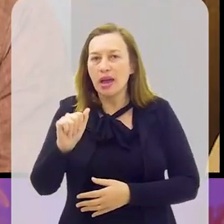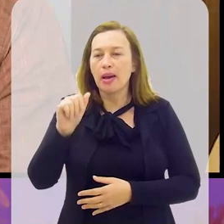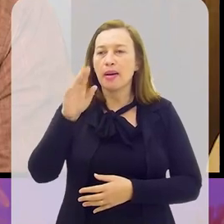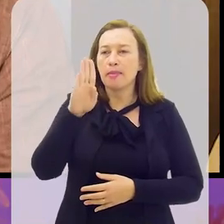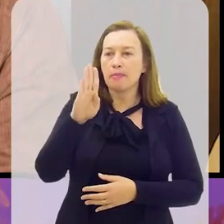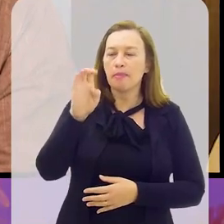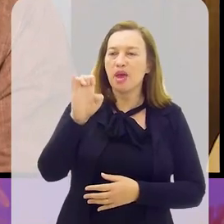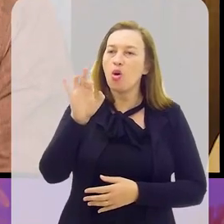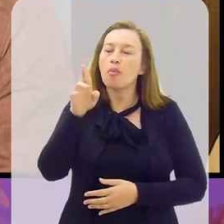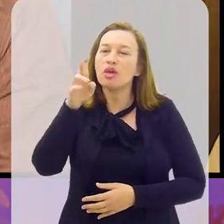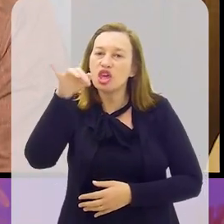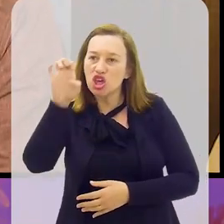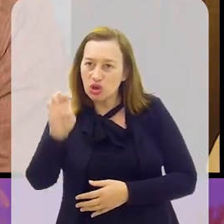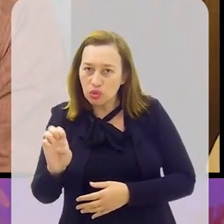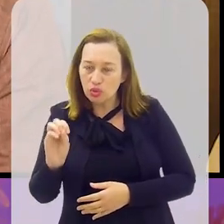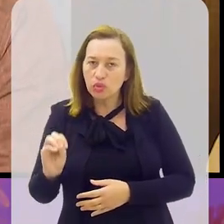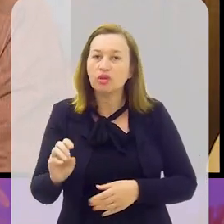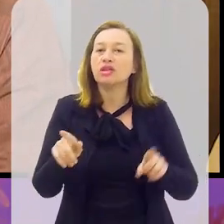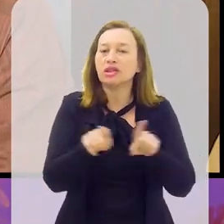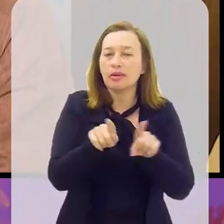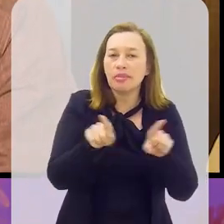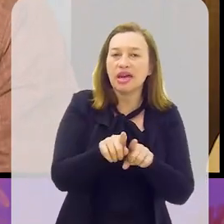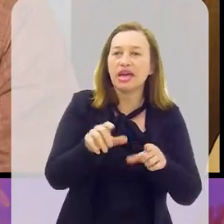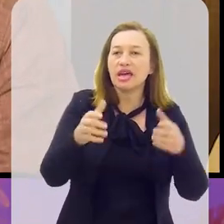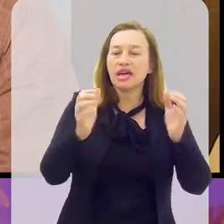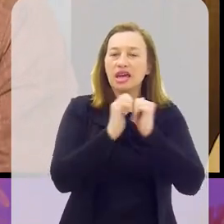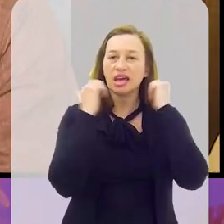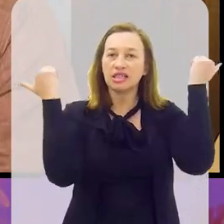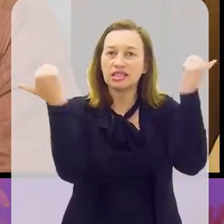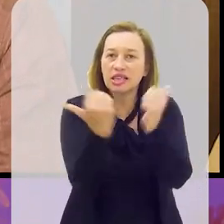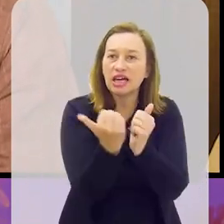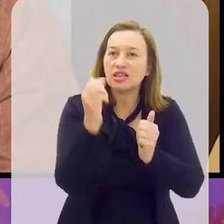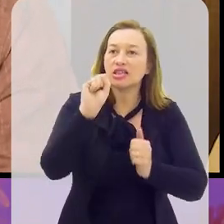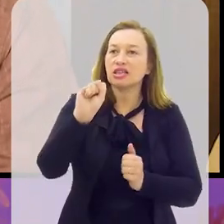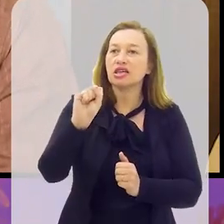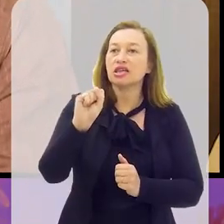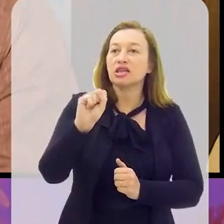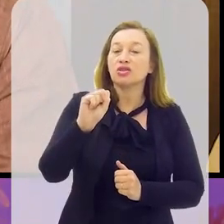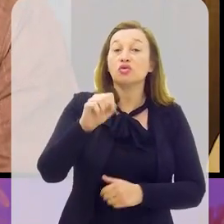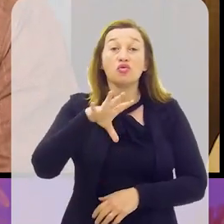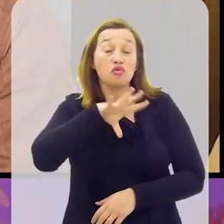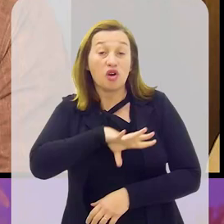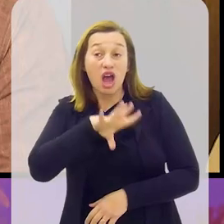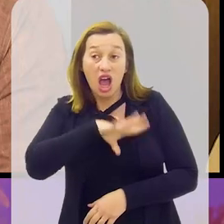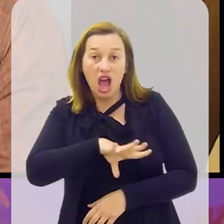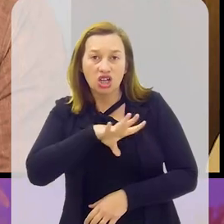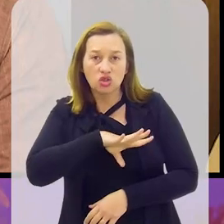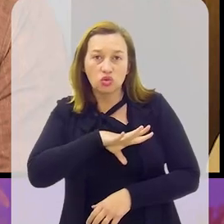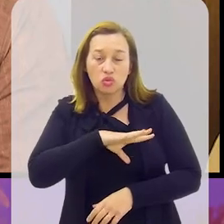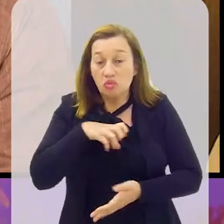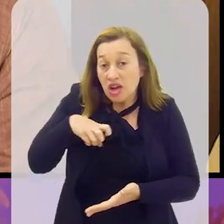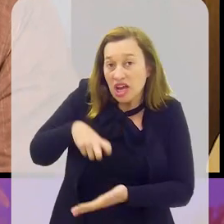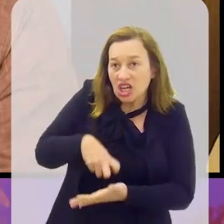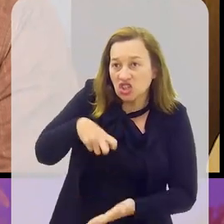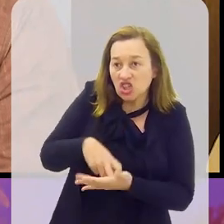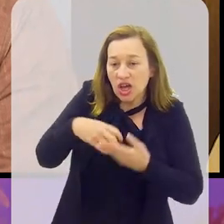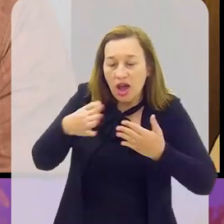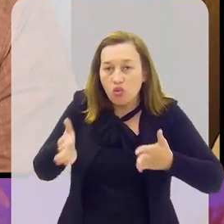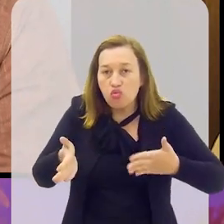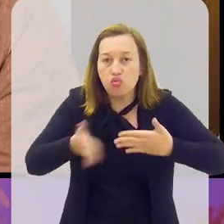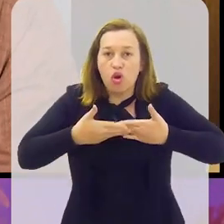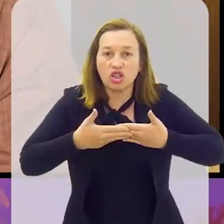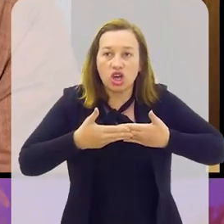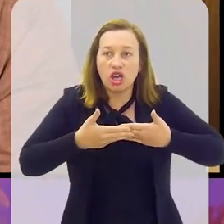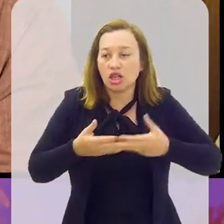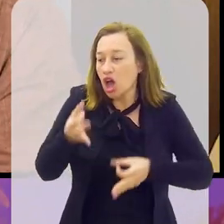também punida, o Estádio de São Januário punido pela Justiça Comum. E olha que foi o estádio que mais tempo aí está fechado,